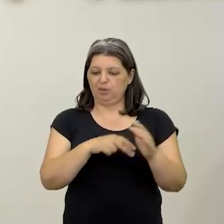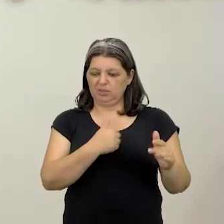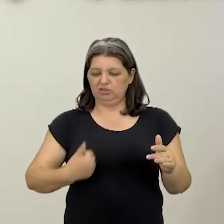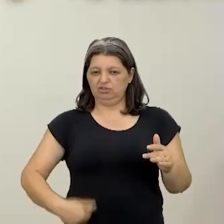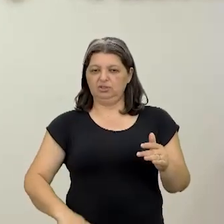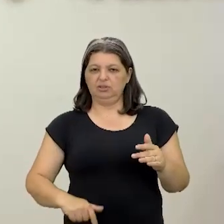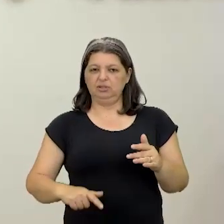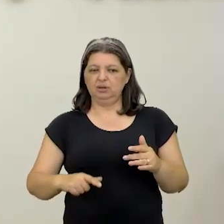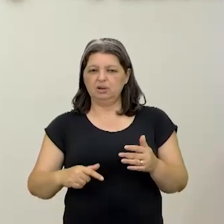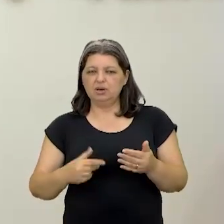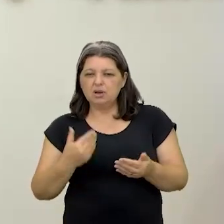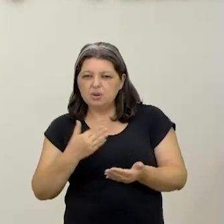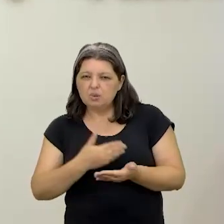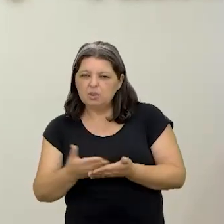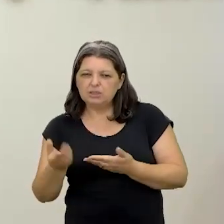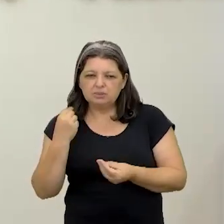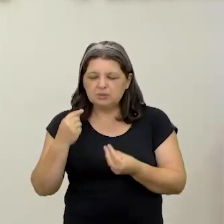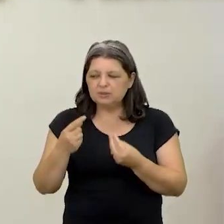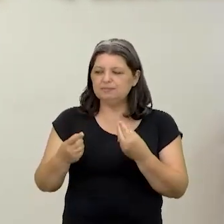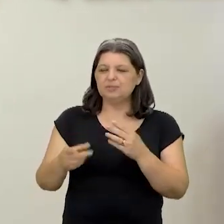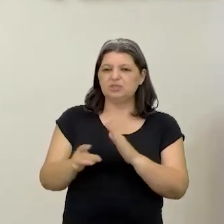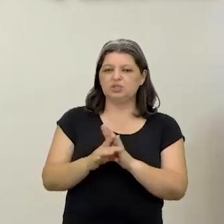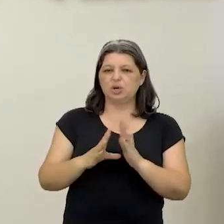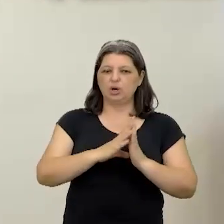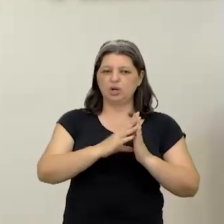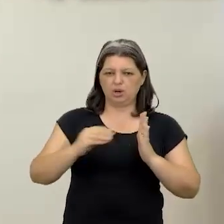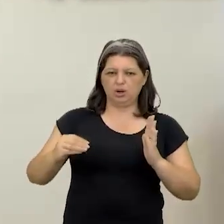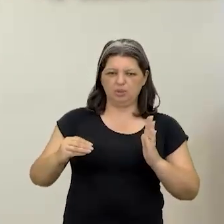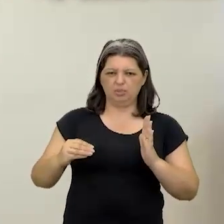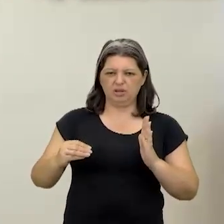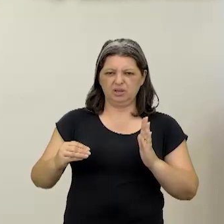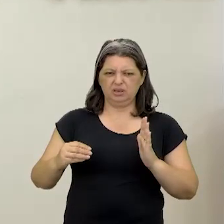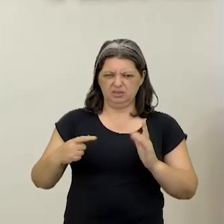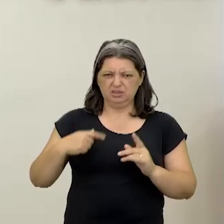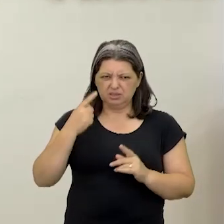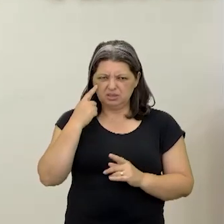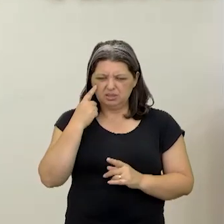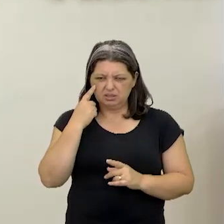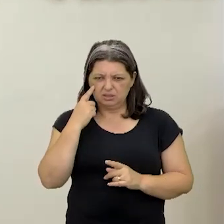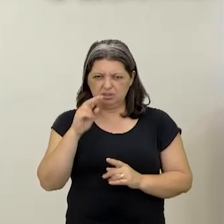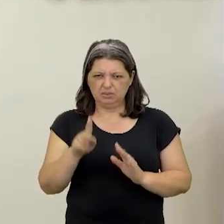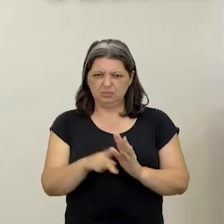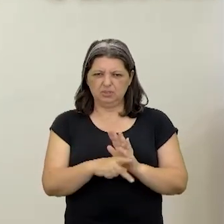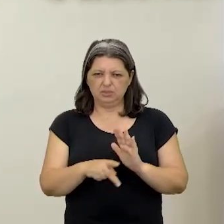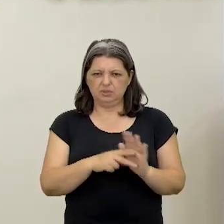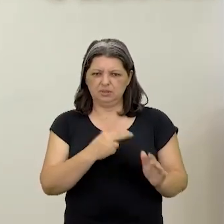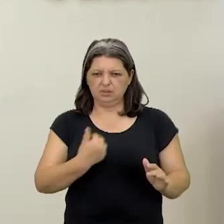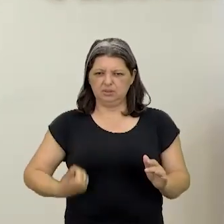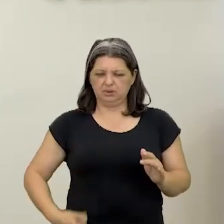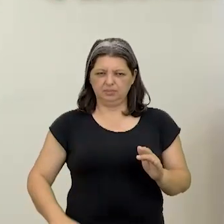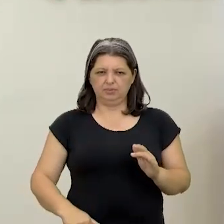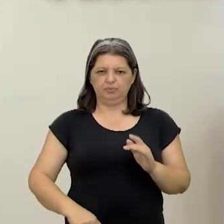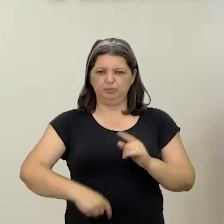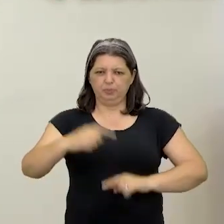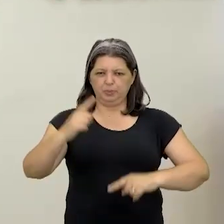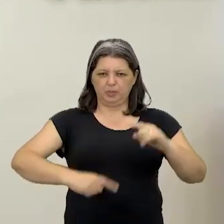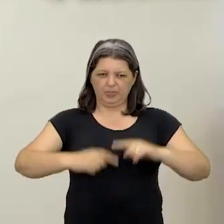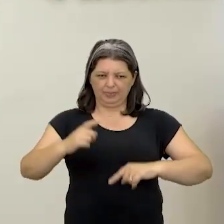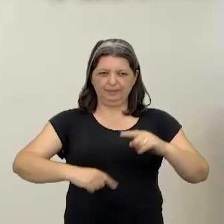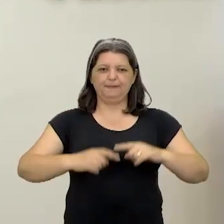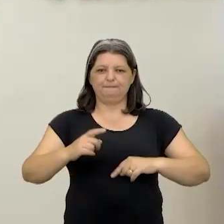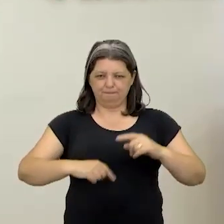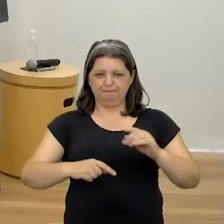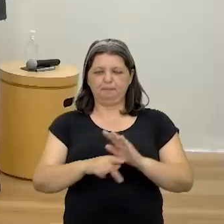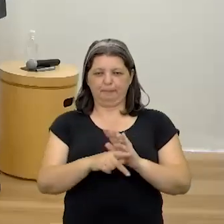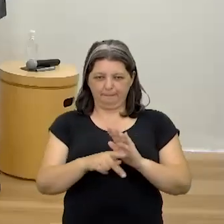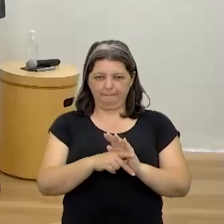aprender a fazer. no primeiro momento eles fazem imitação. Você chegou a pegar aquela época que o chinês era conhecido por fazer produto xing-ling.